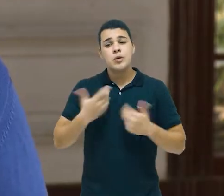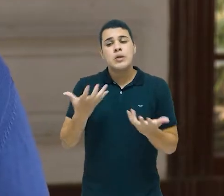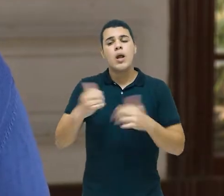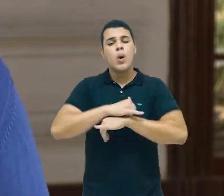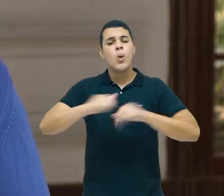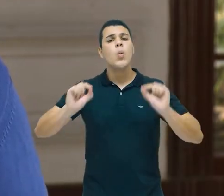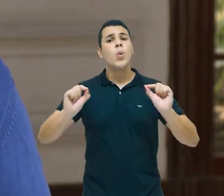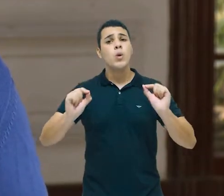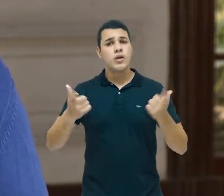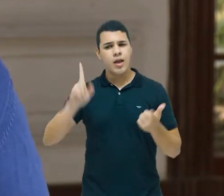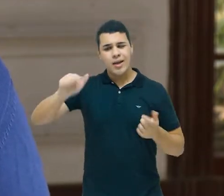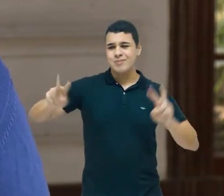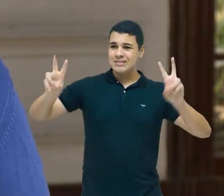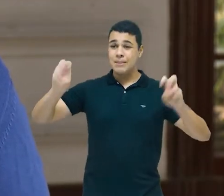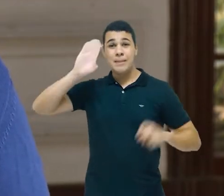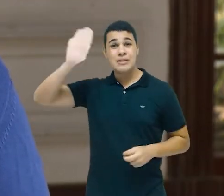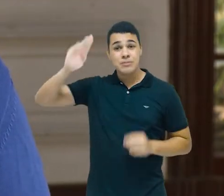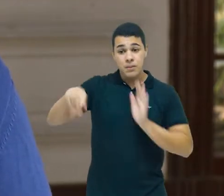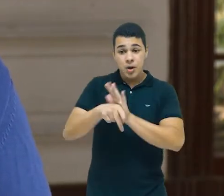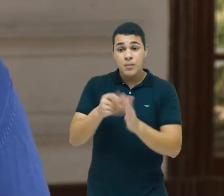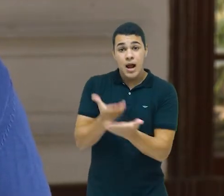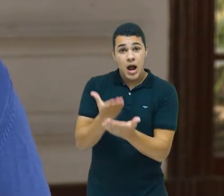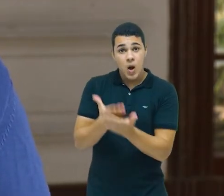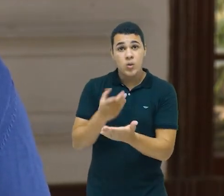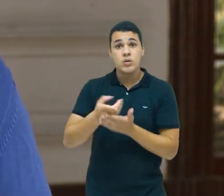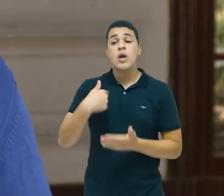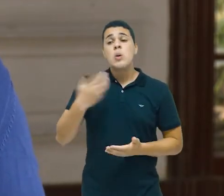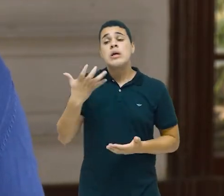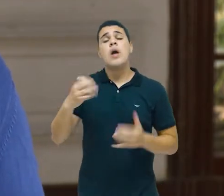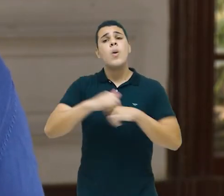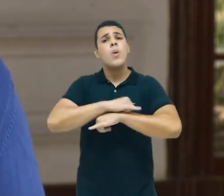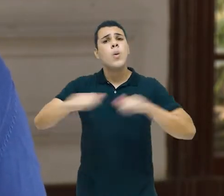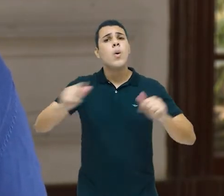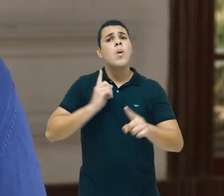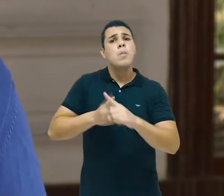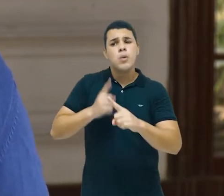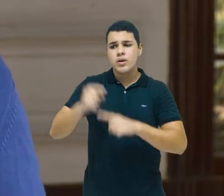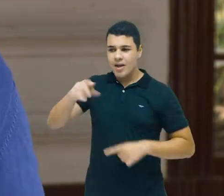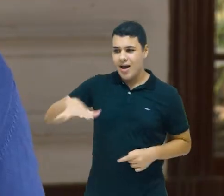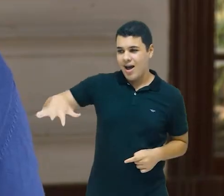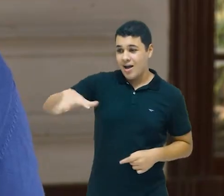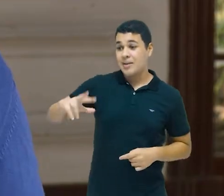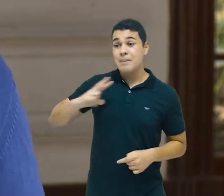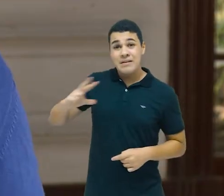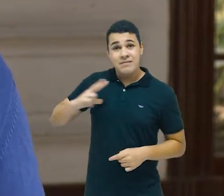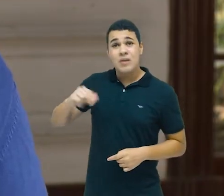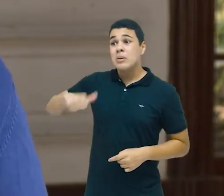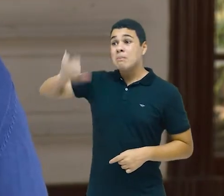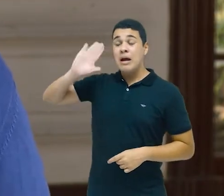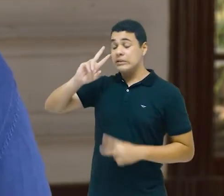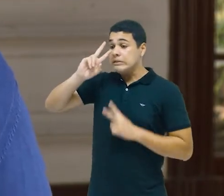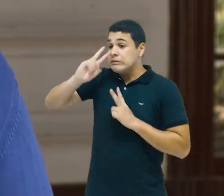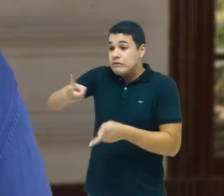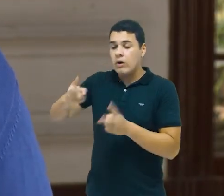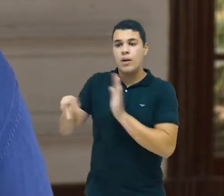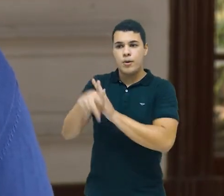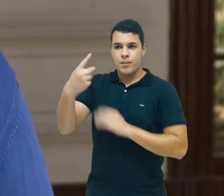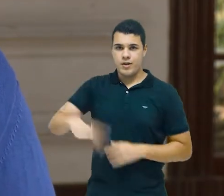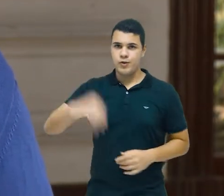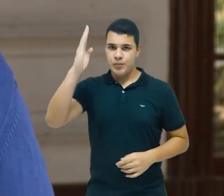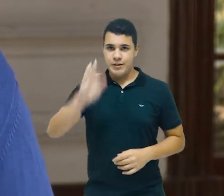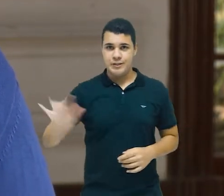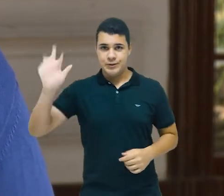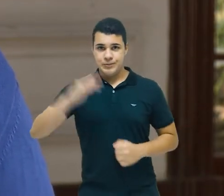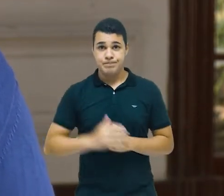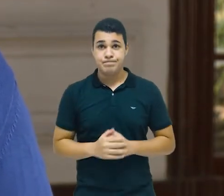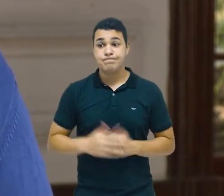esse eu acho que é o tema principal da nossa aula, expor por que o setor privado de saúde é tão forte no Brasil. Ele tem,